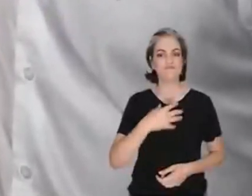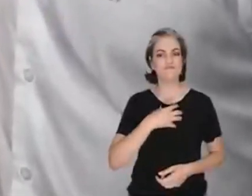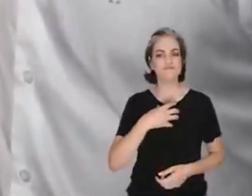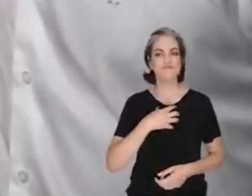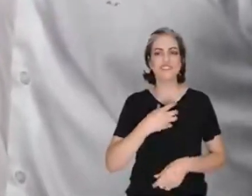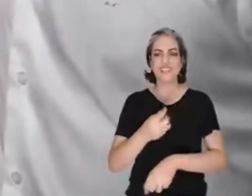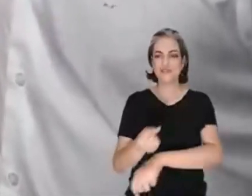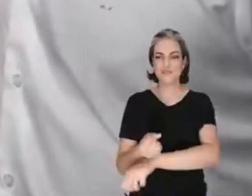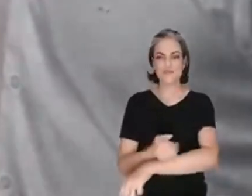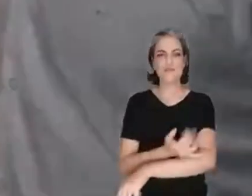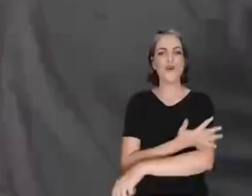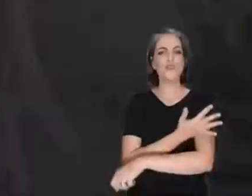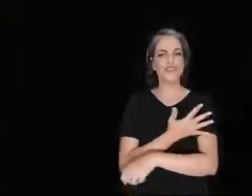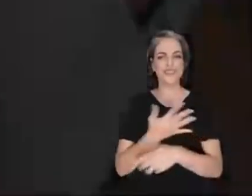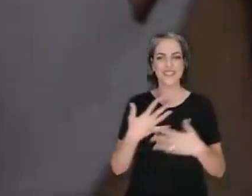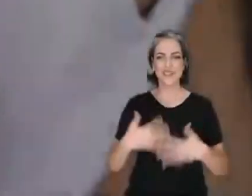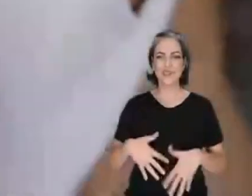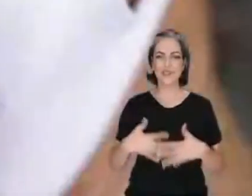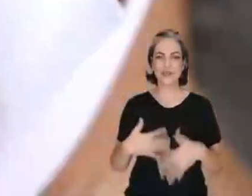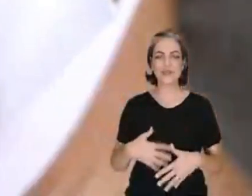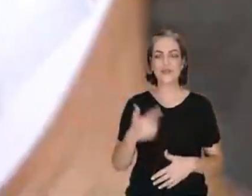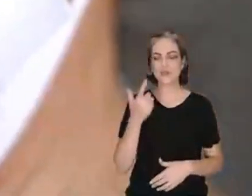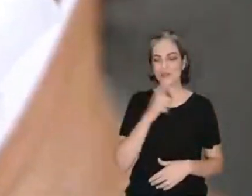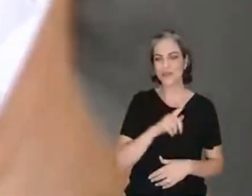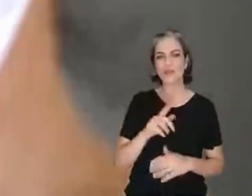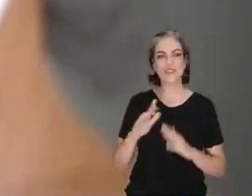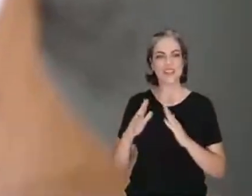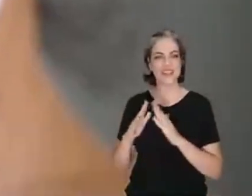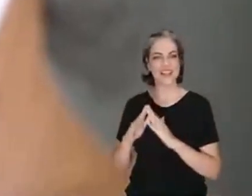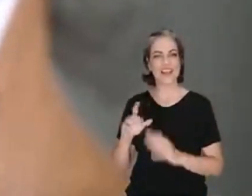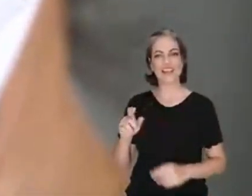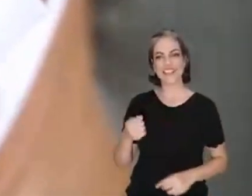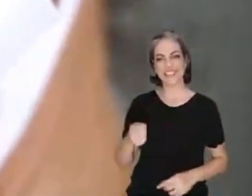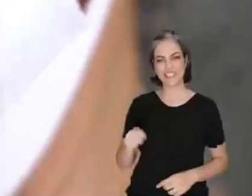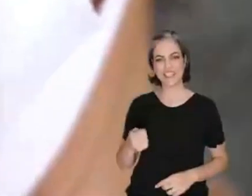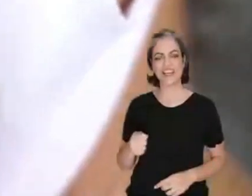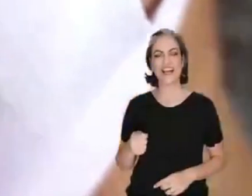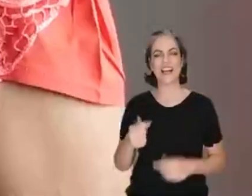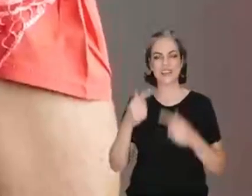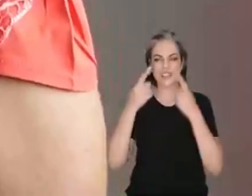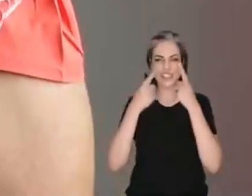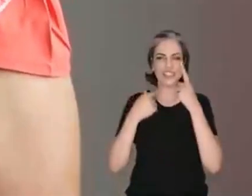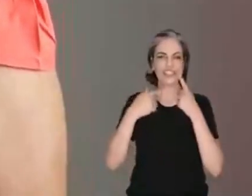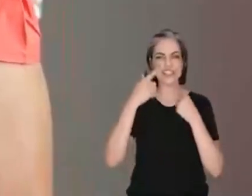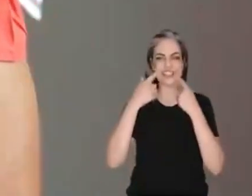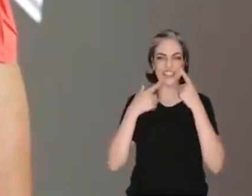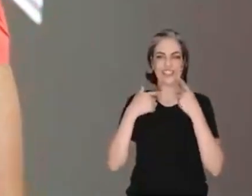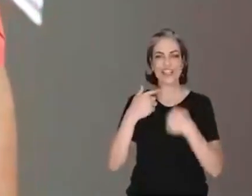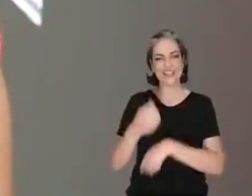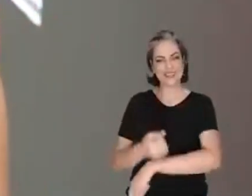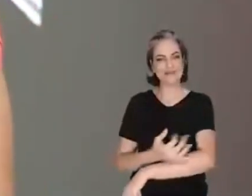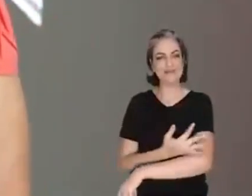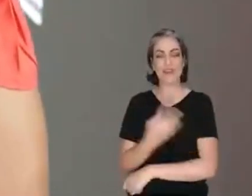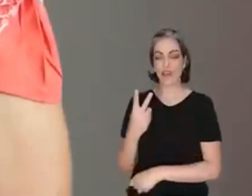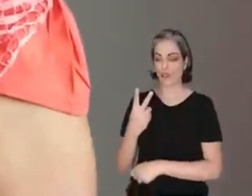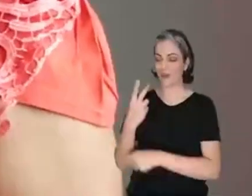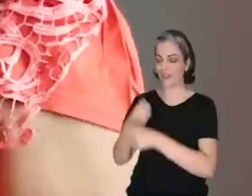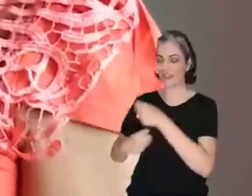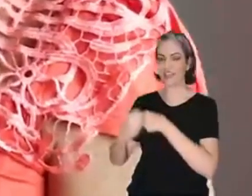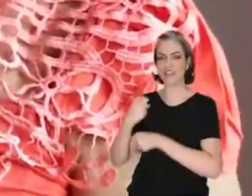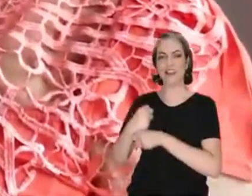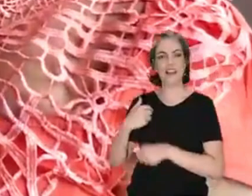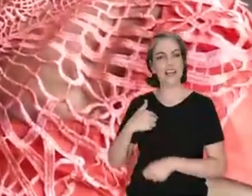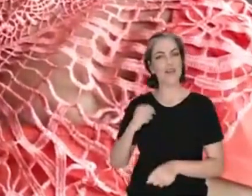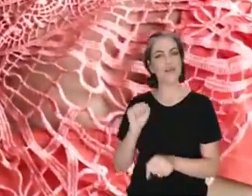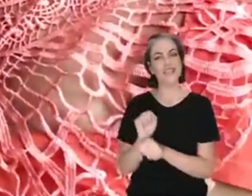Estava muito emocionada quando eu ganhei a chave na mão, Comecei a chorar de emoção, né? Dois anos